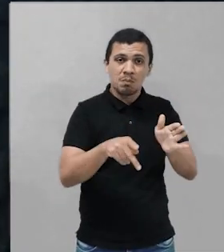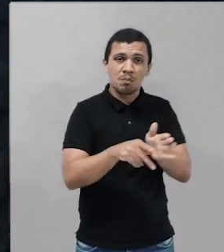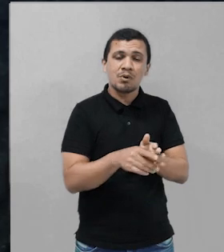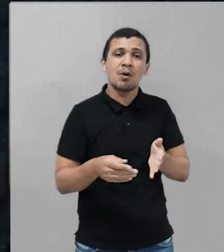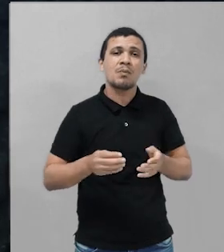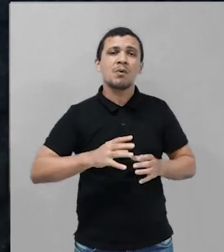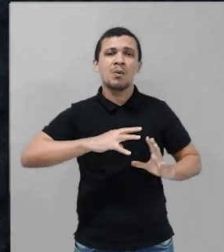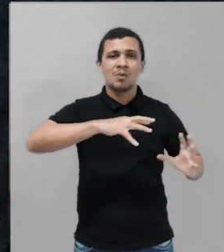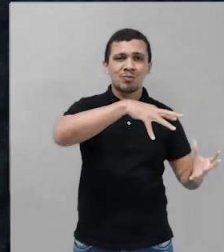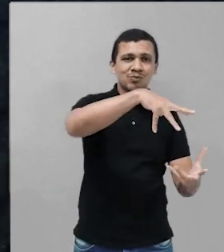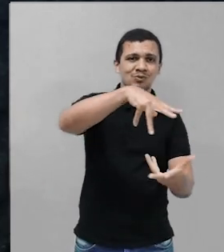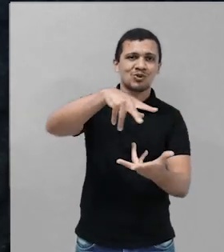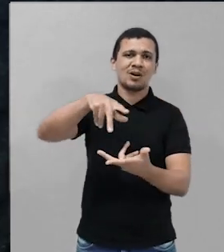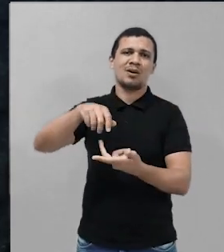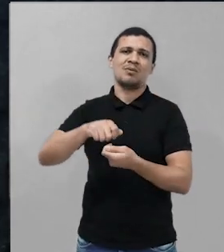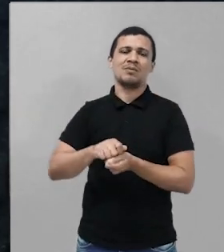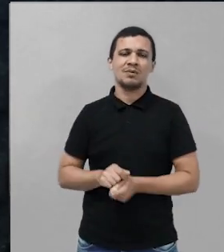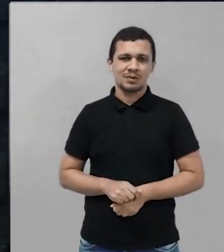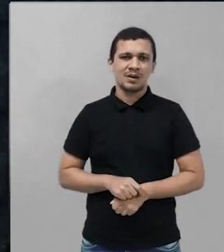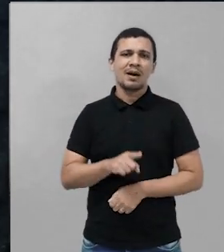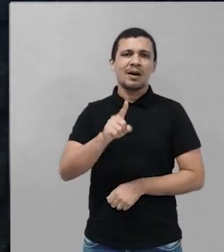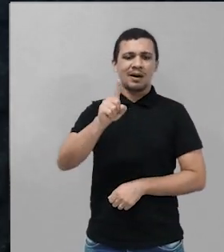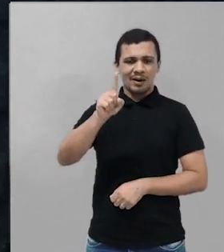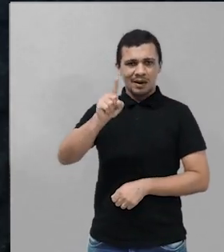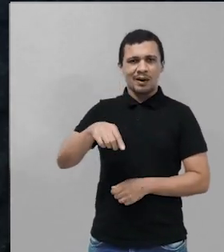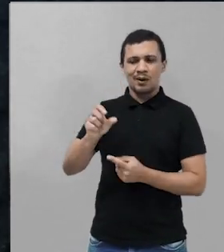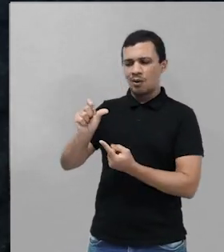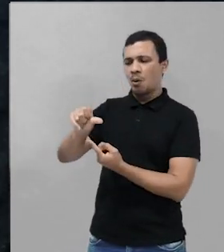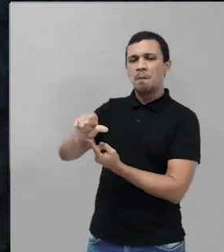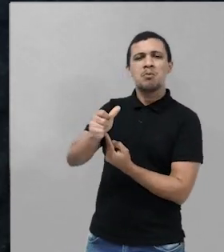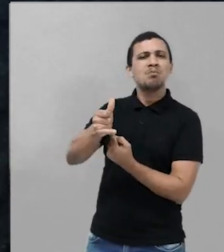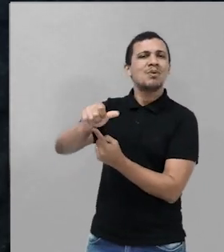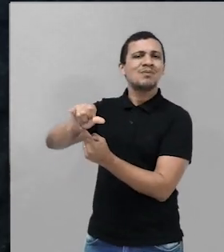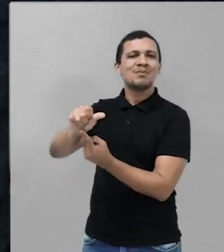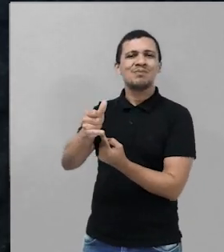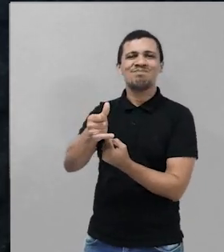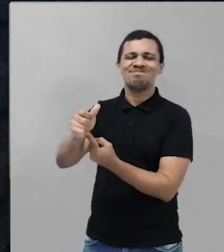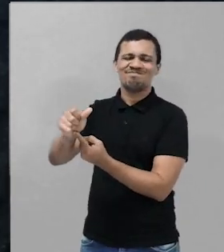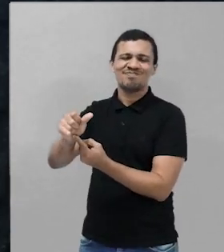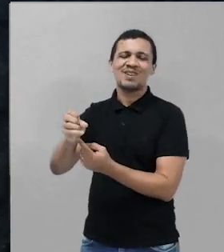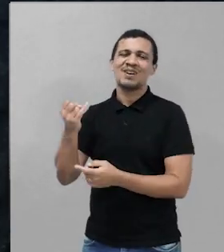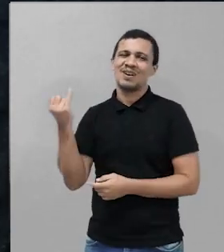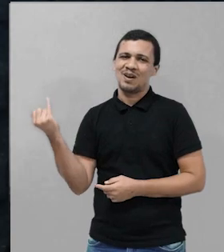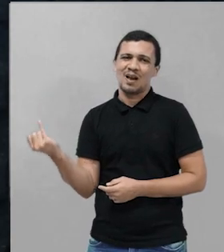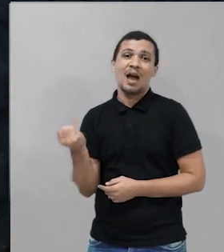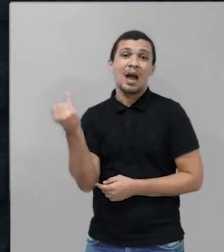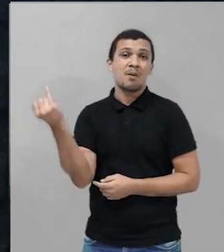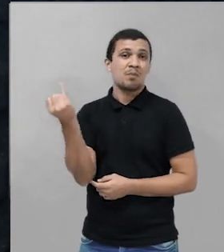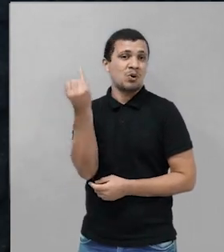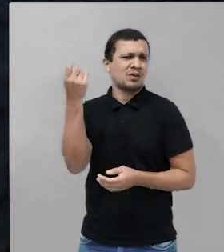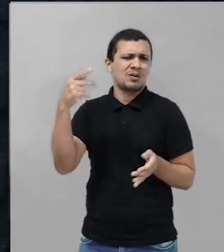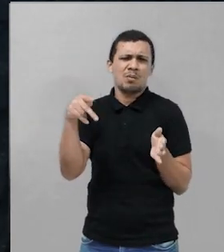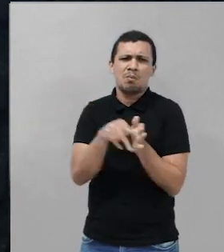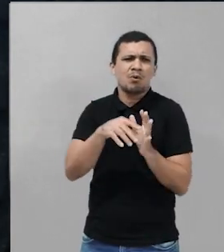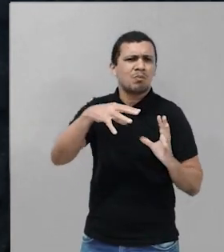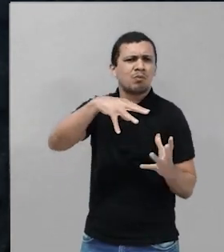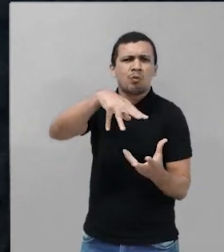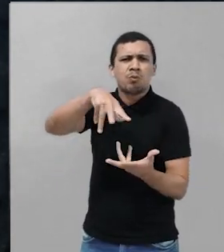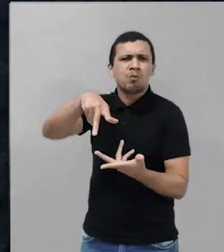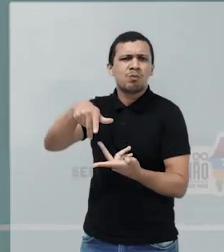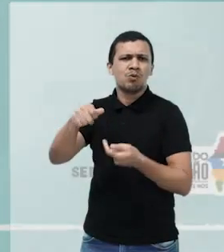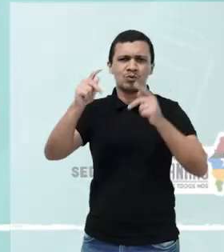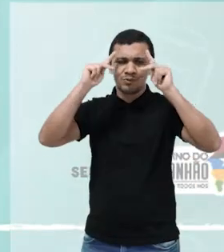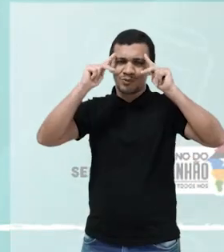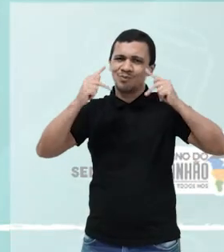patrimônio imaterial da humanidade, para quem não entendeu. Patrimônio imaterial do mundo.